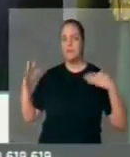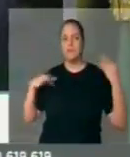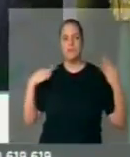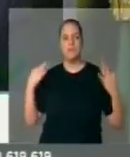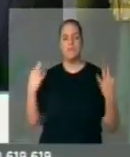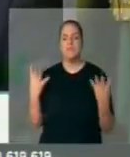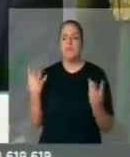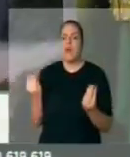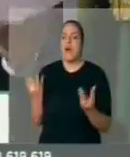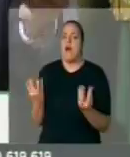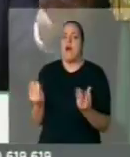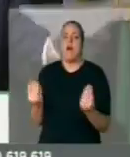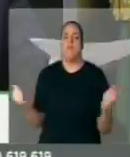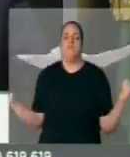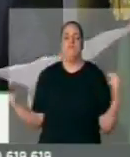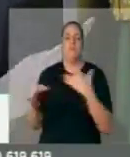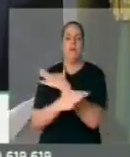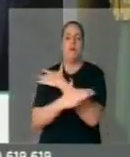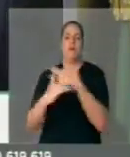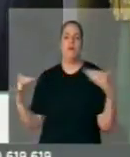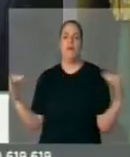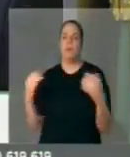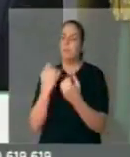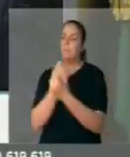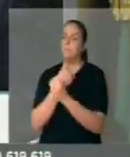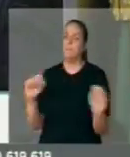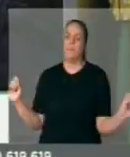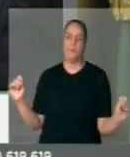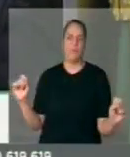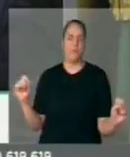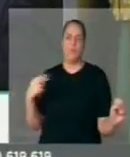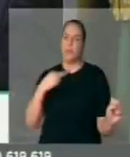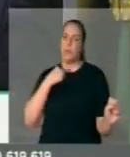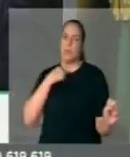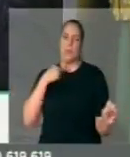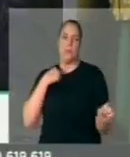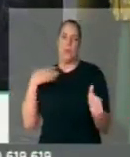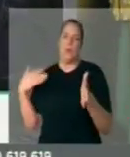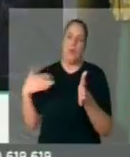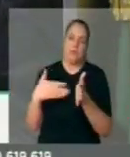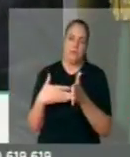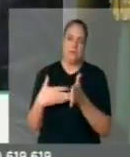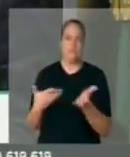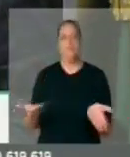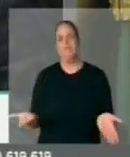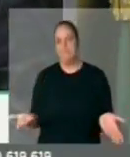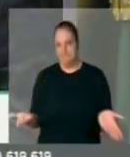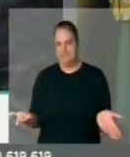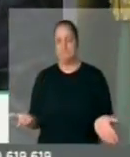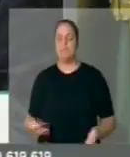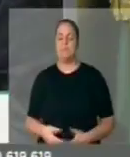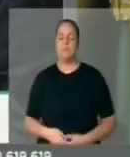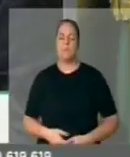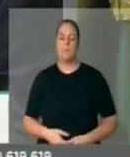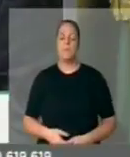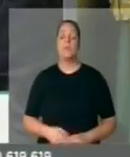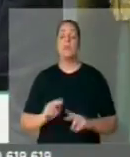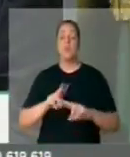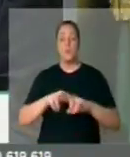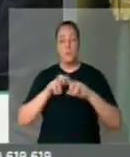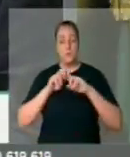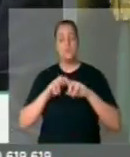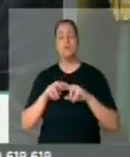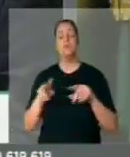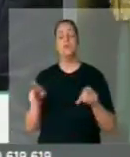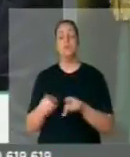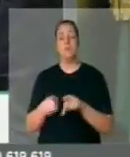Caxias do Sul, não fica com o acesso interrompido para ir à nova Petrópolis. Então, imediatamente